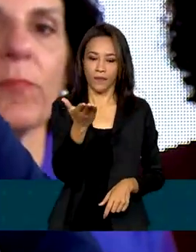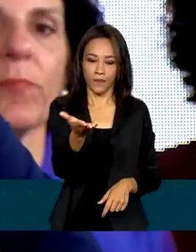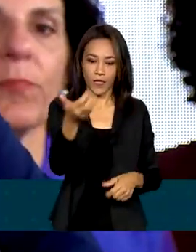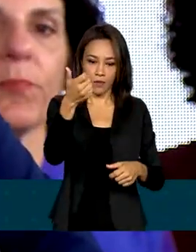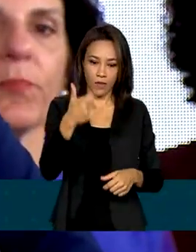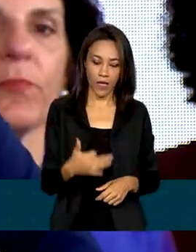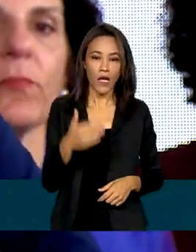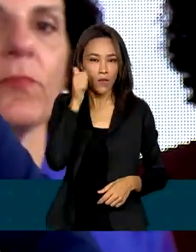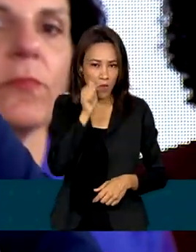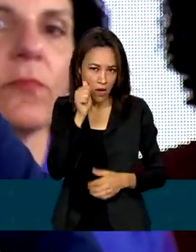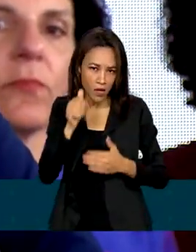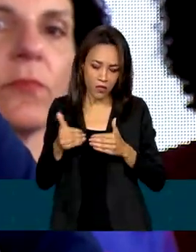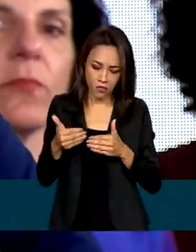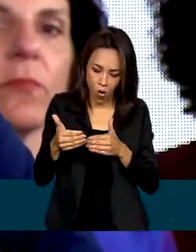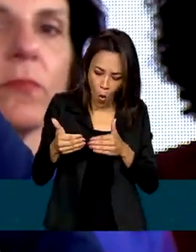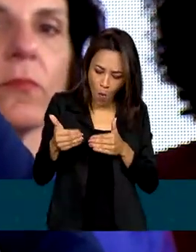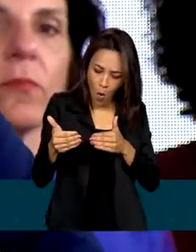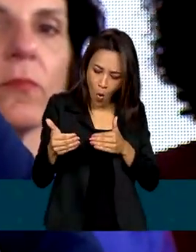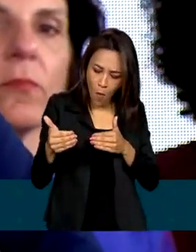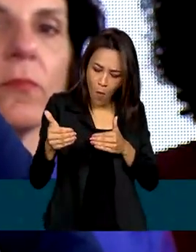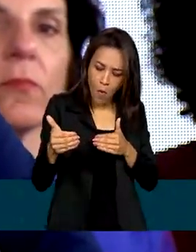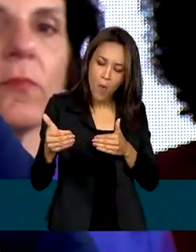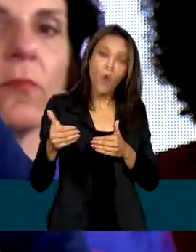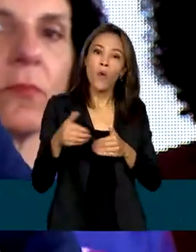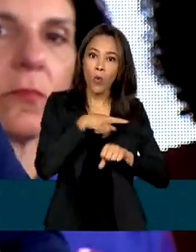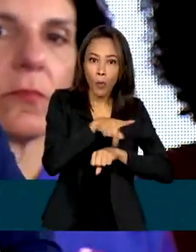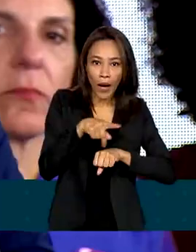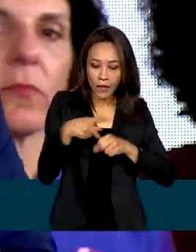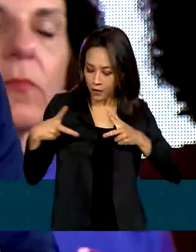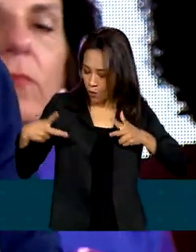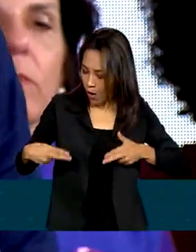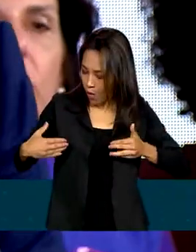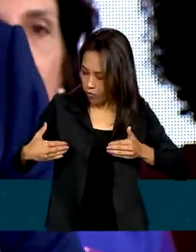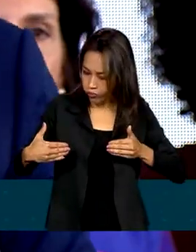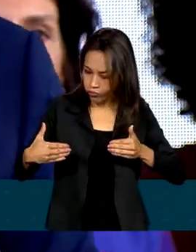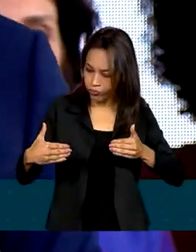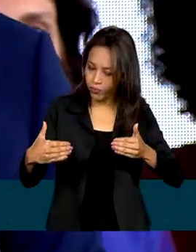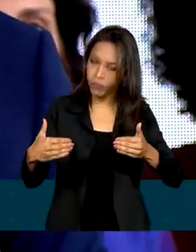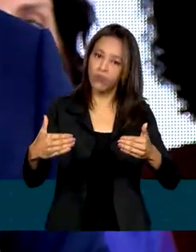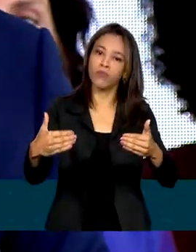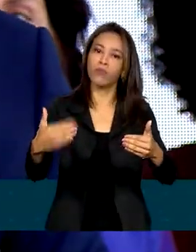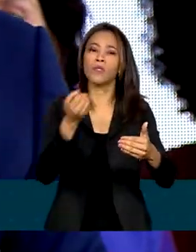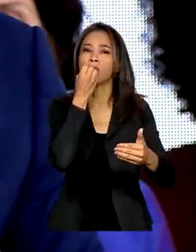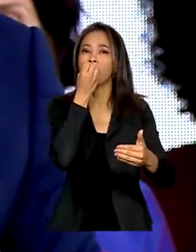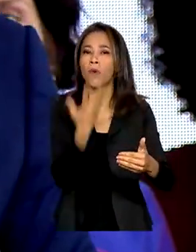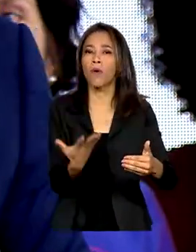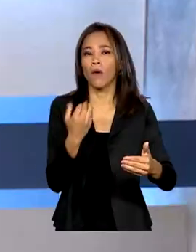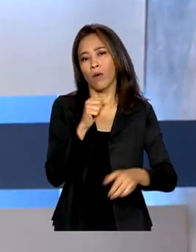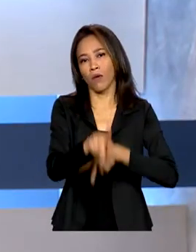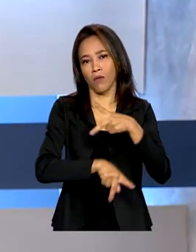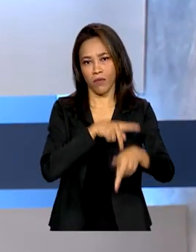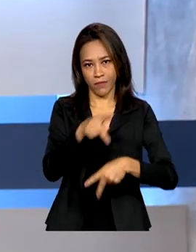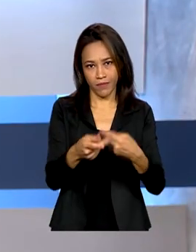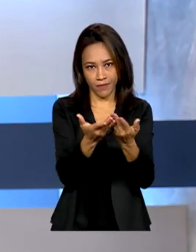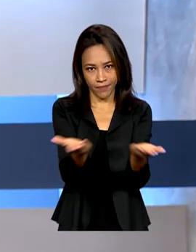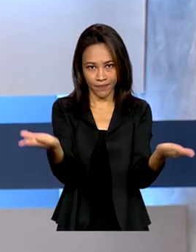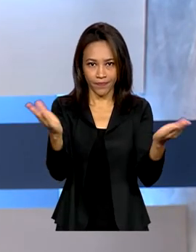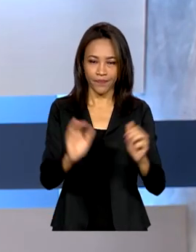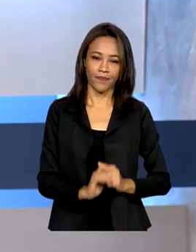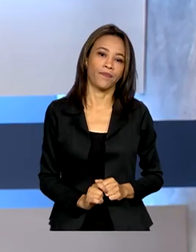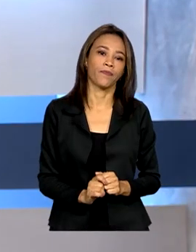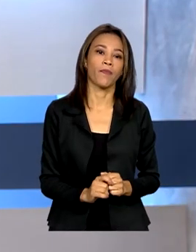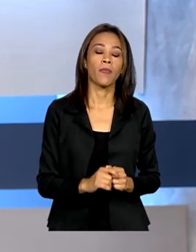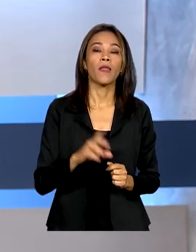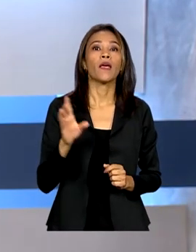mulheres avançam, mais o país avança e isso é bom para toda a população. E para